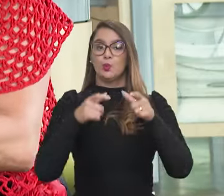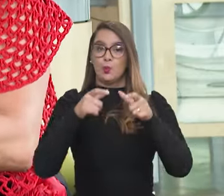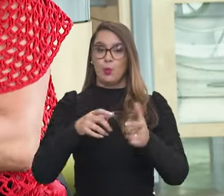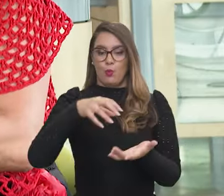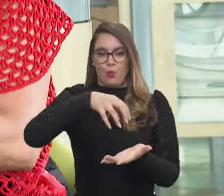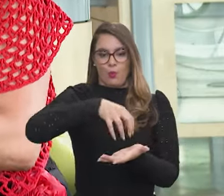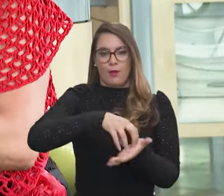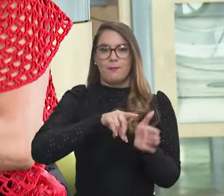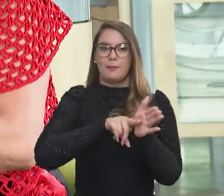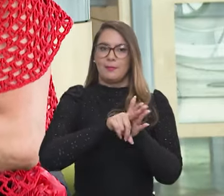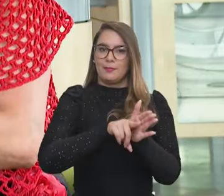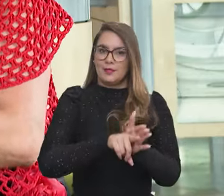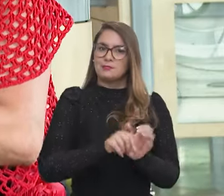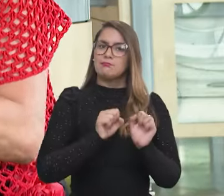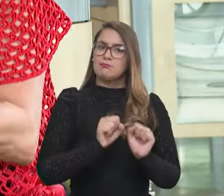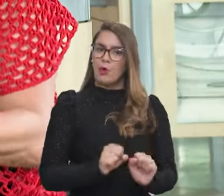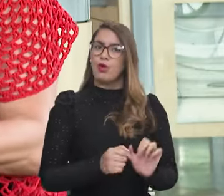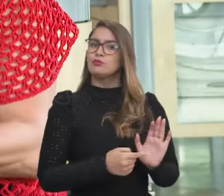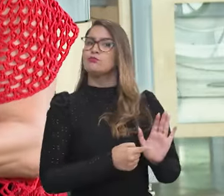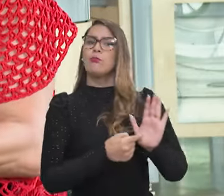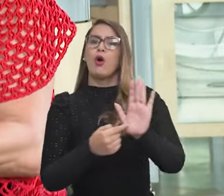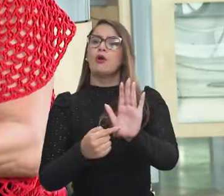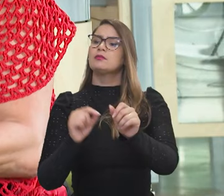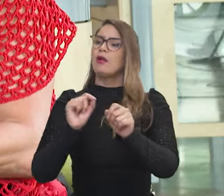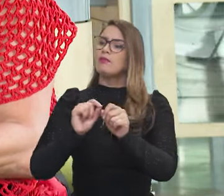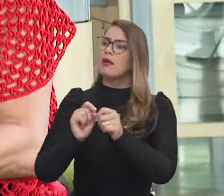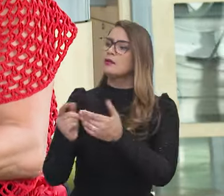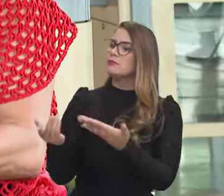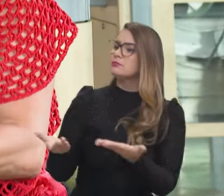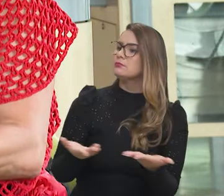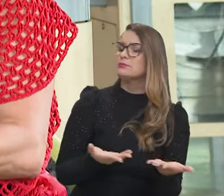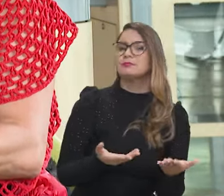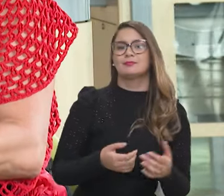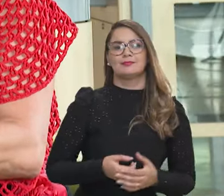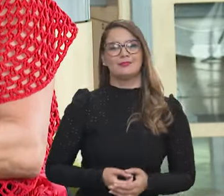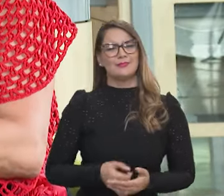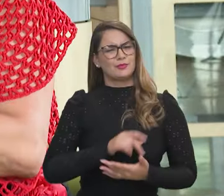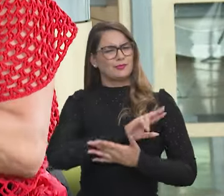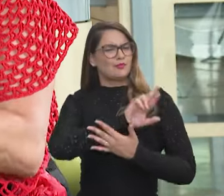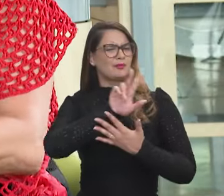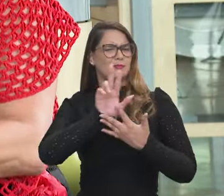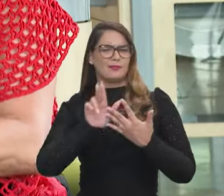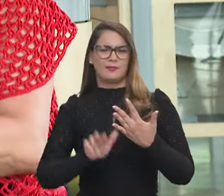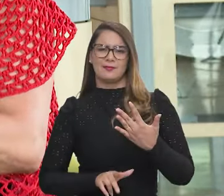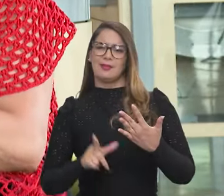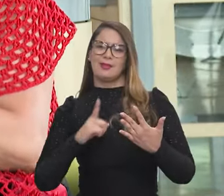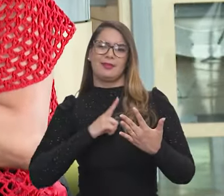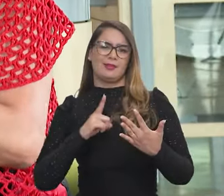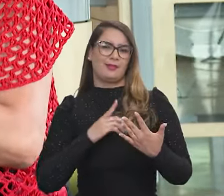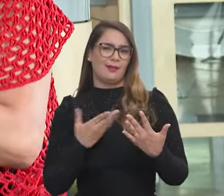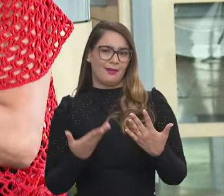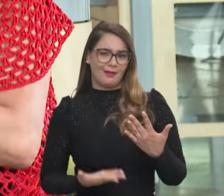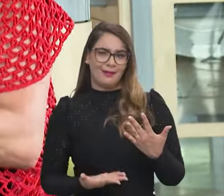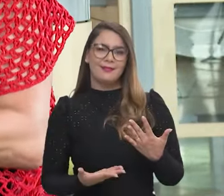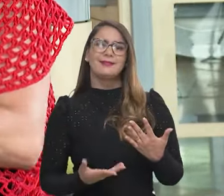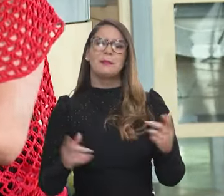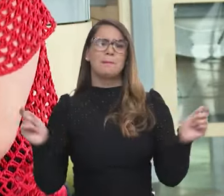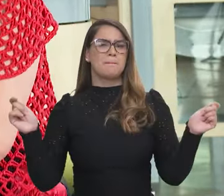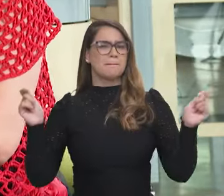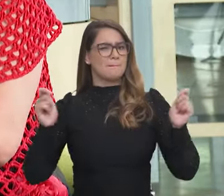unidades de pesquisa que podem mostrar o que é que elas fazem. Que é uma diversidade, uma